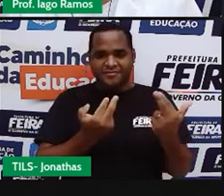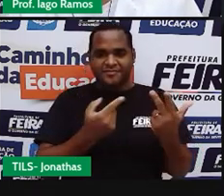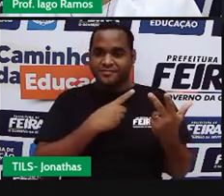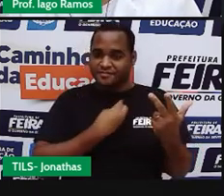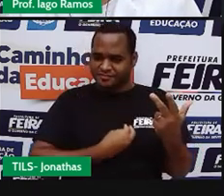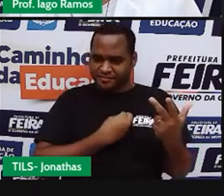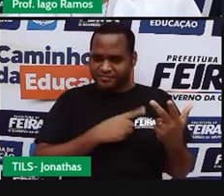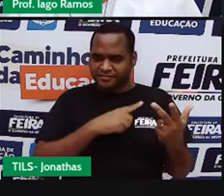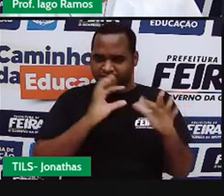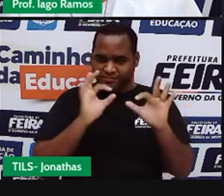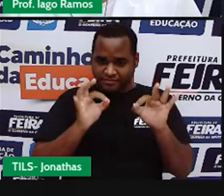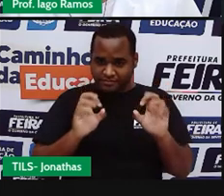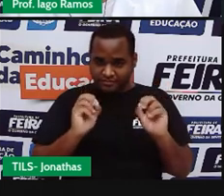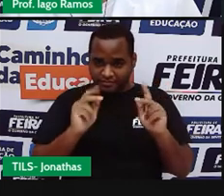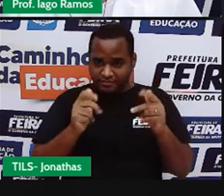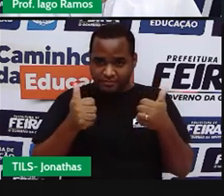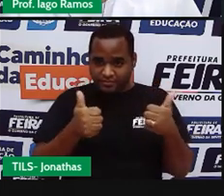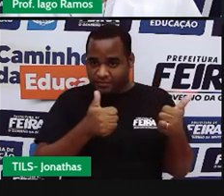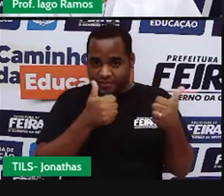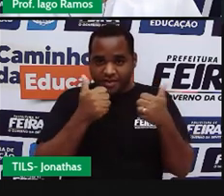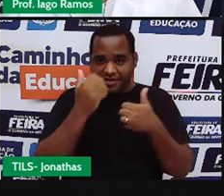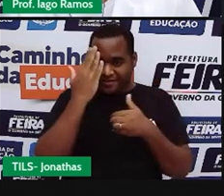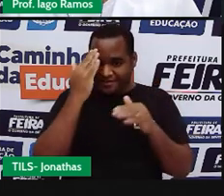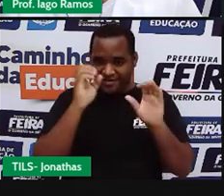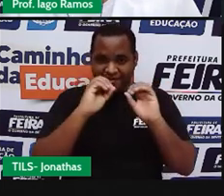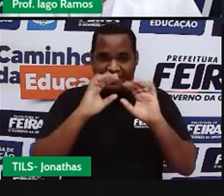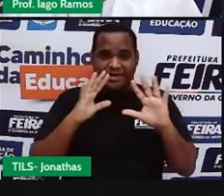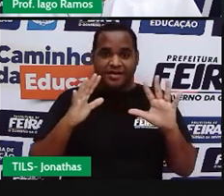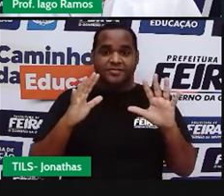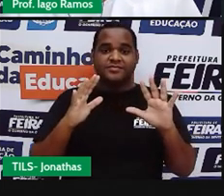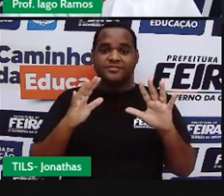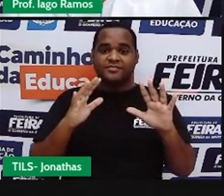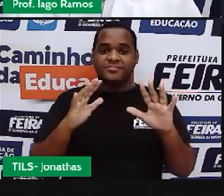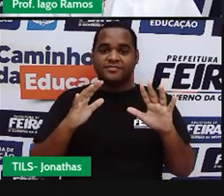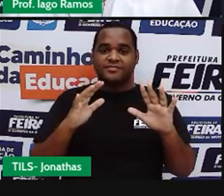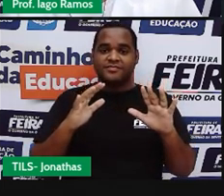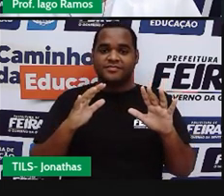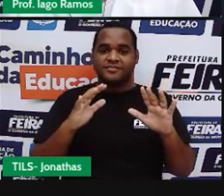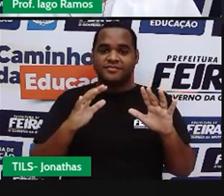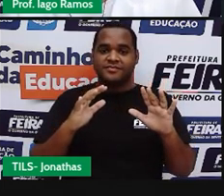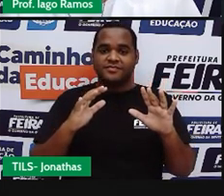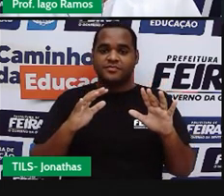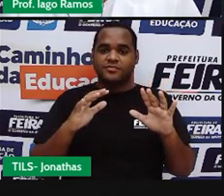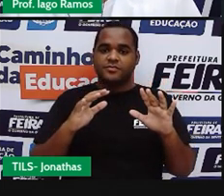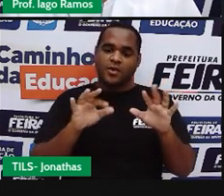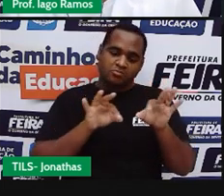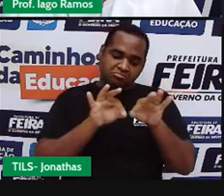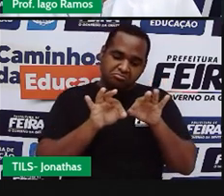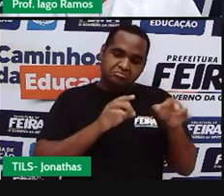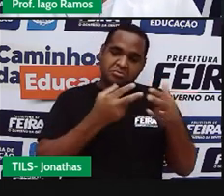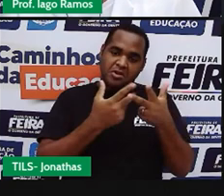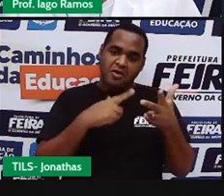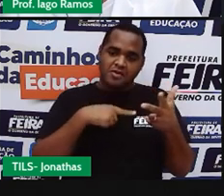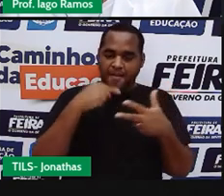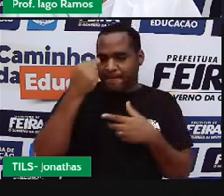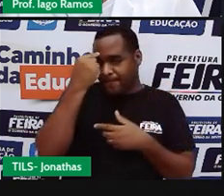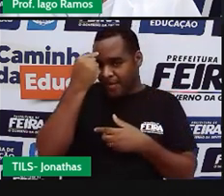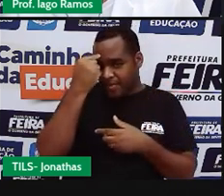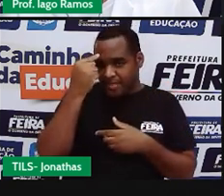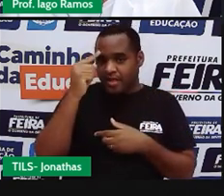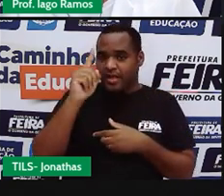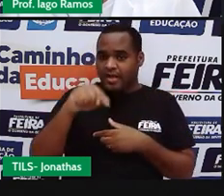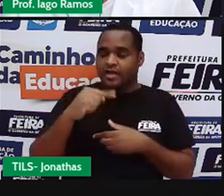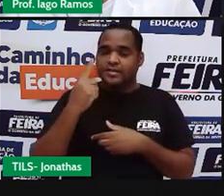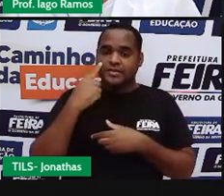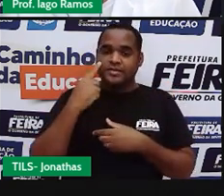Certo? Bacana? Bom. Então, construímos aí a ideia do que